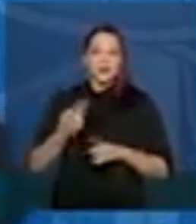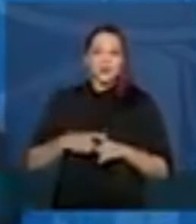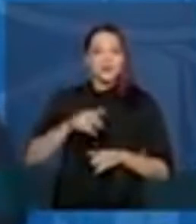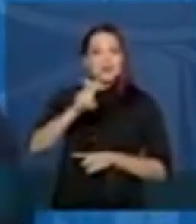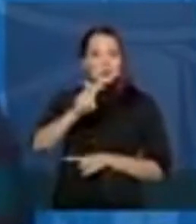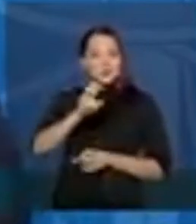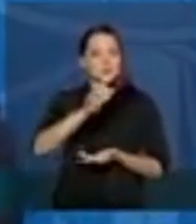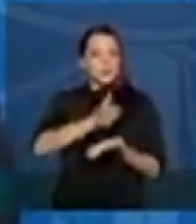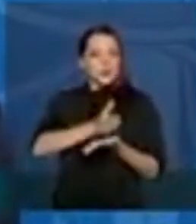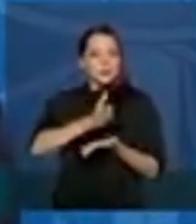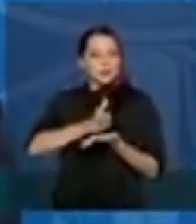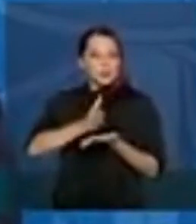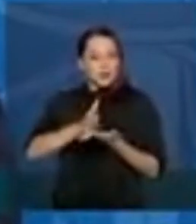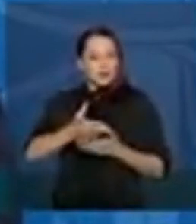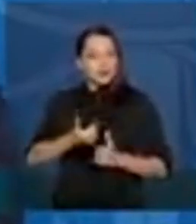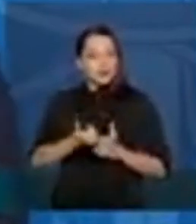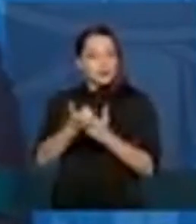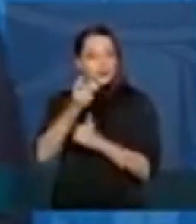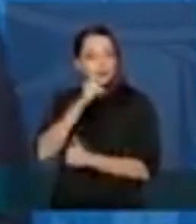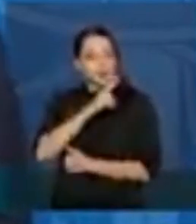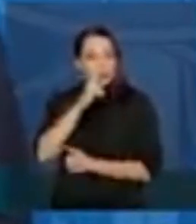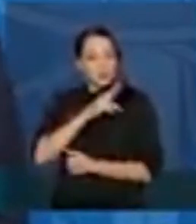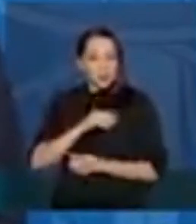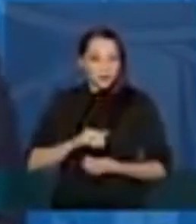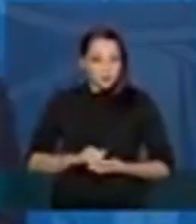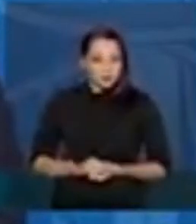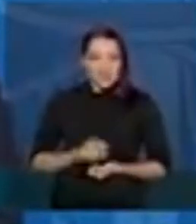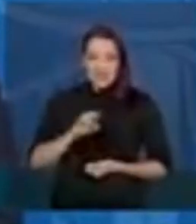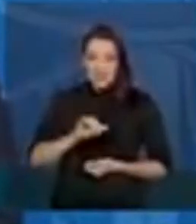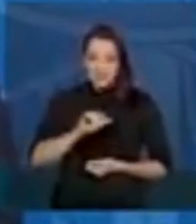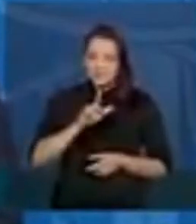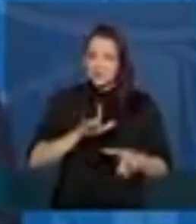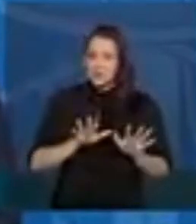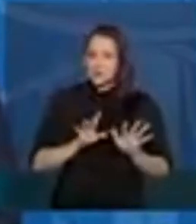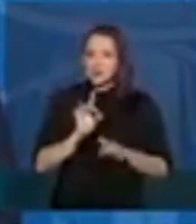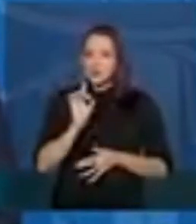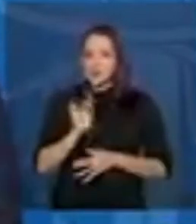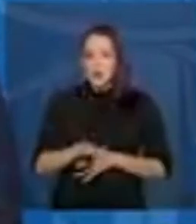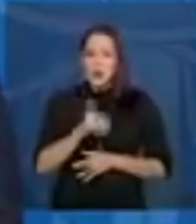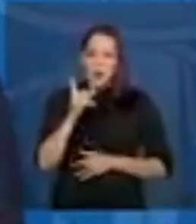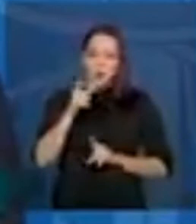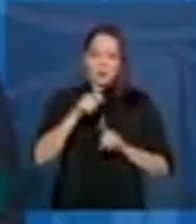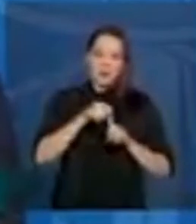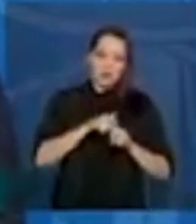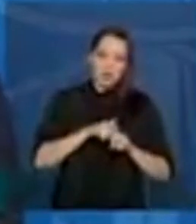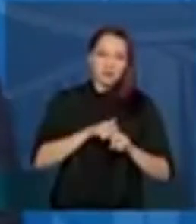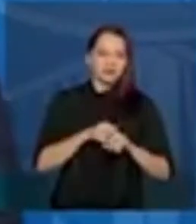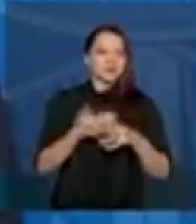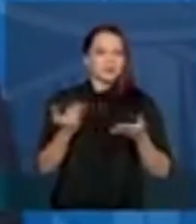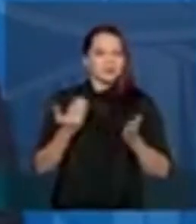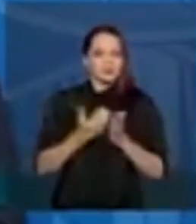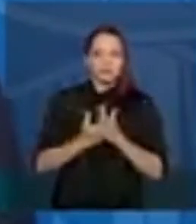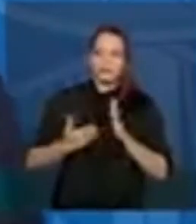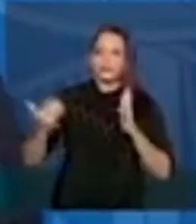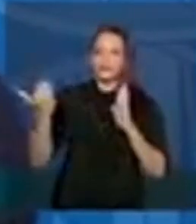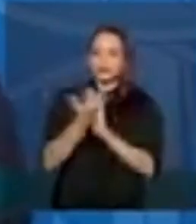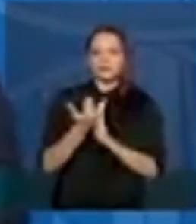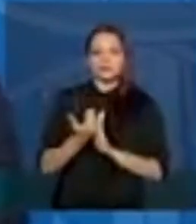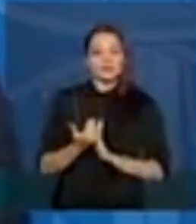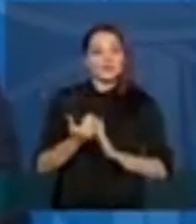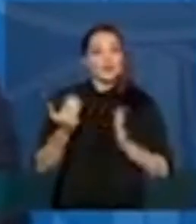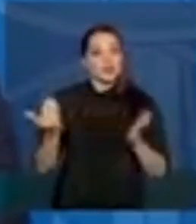cinco parcelas do auxílio emergencial. Se fosse simplesmente uma por mês, iria estourar. Então, como